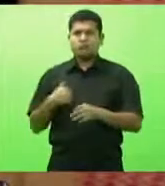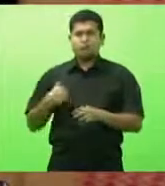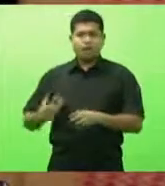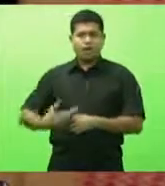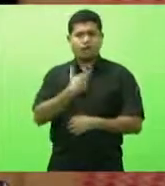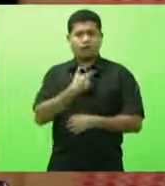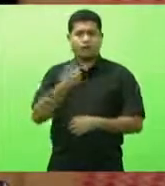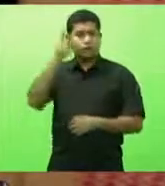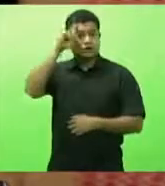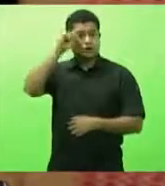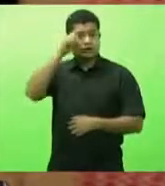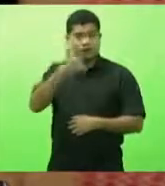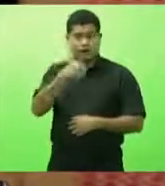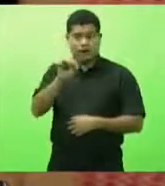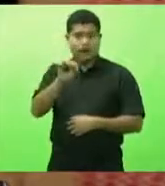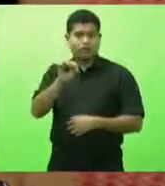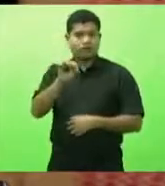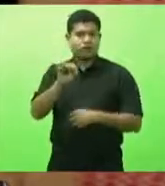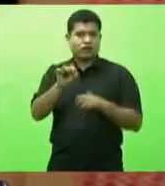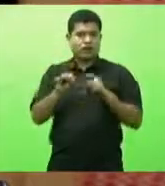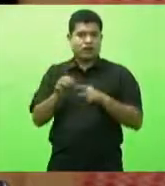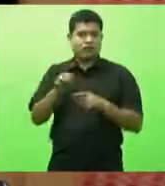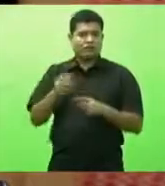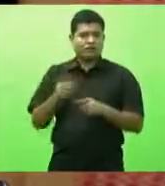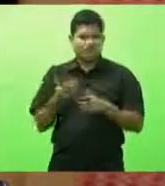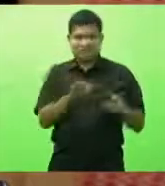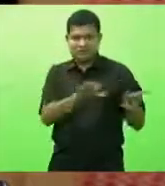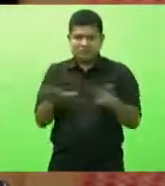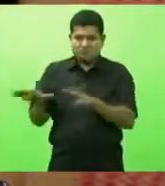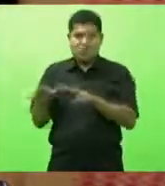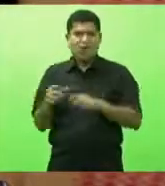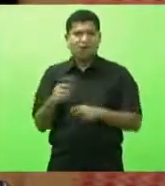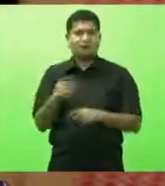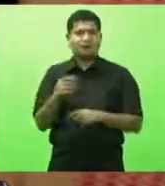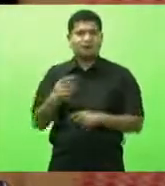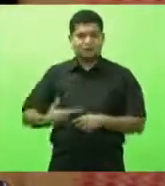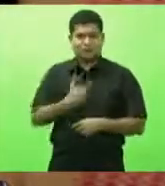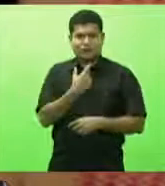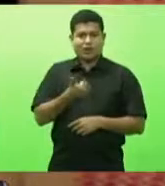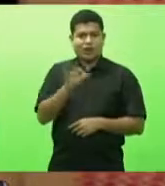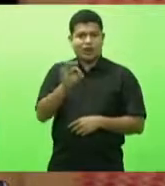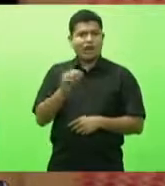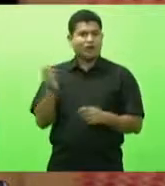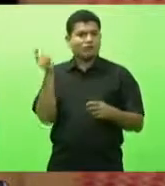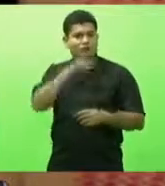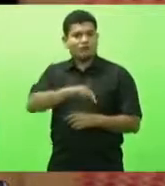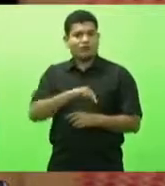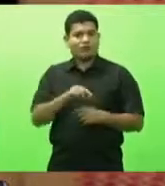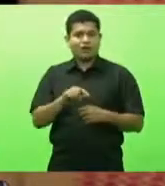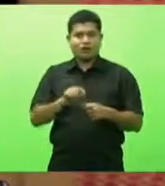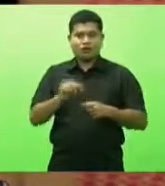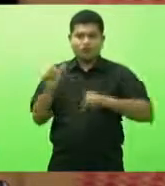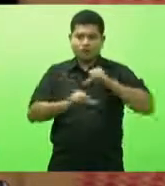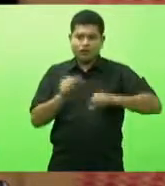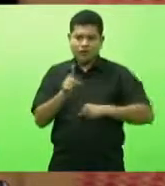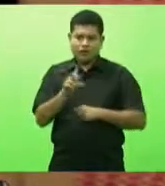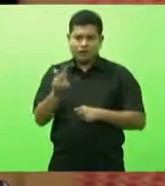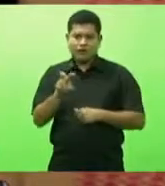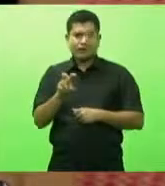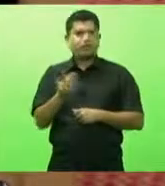por semana, vamos fazer doze, vamos fazer quinze, vamos diminuir a fila, então,